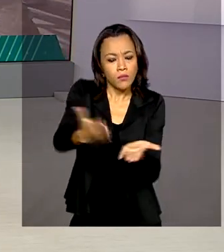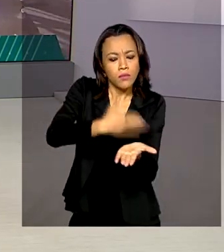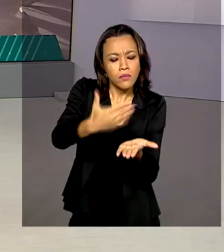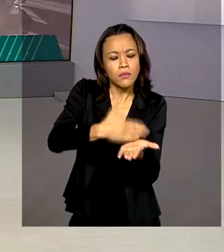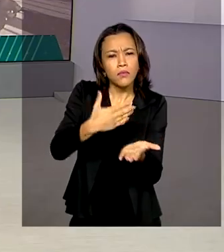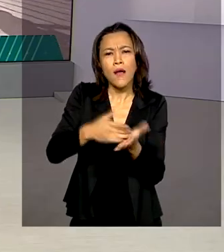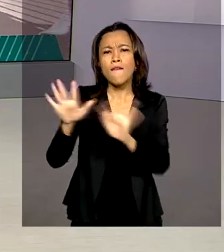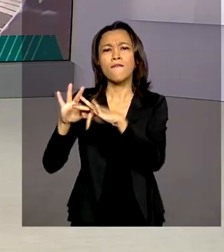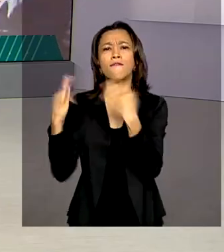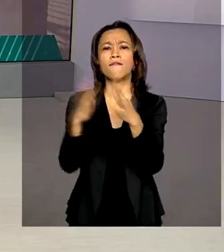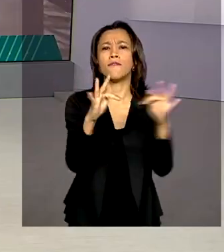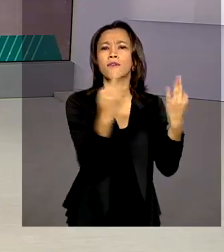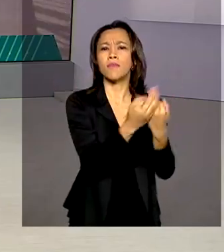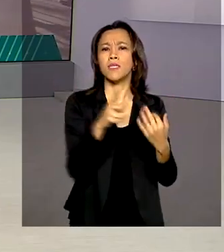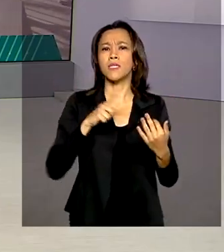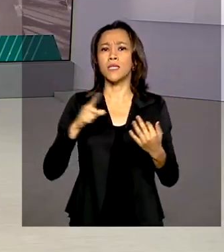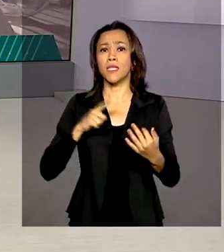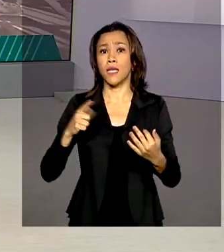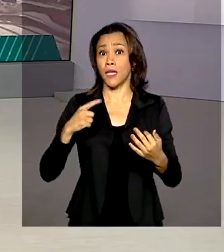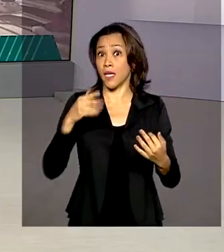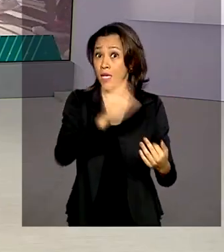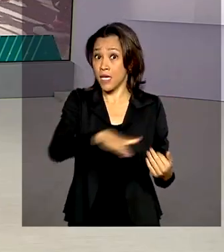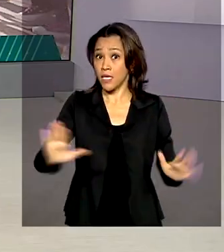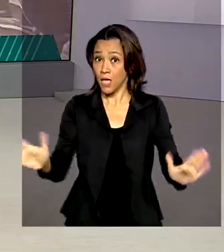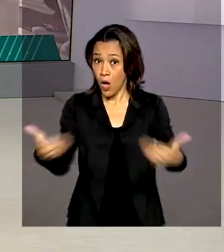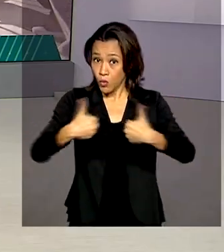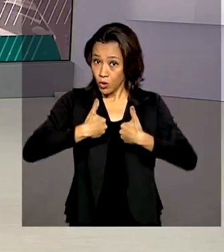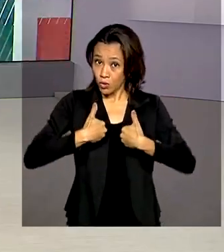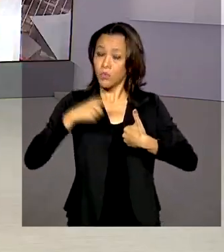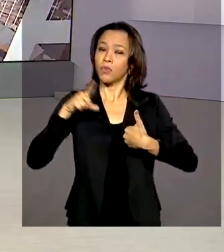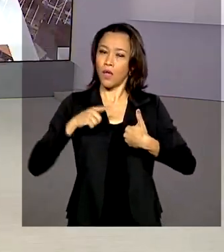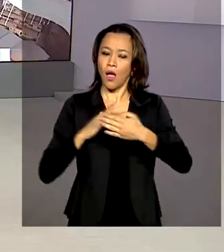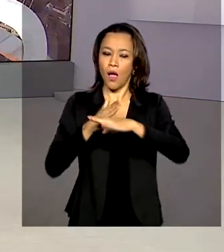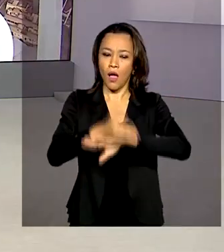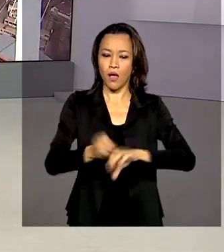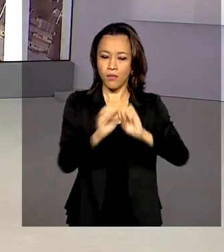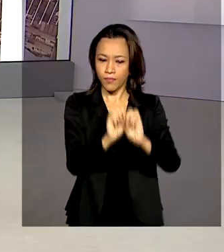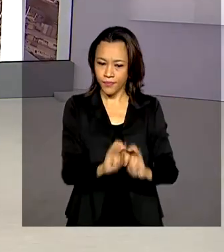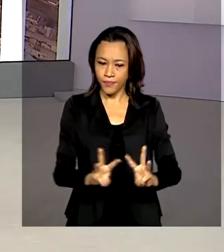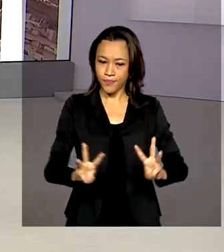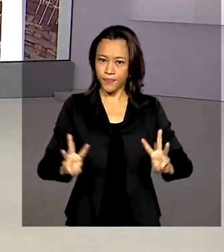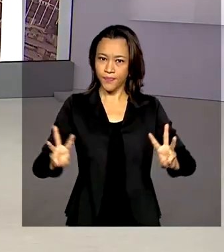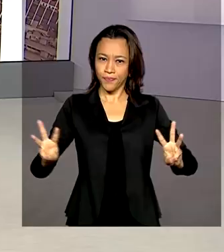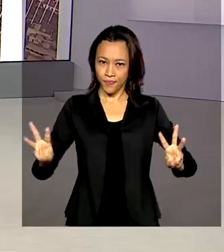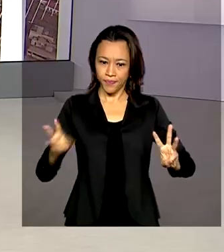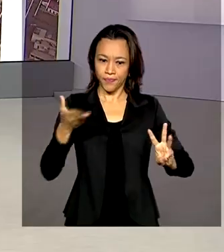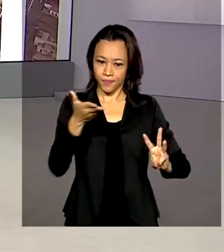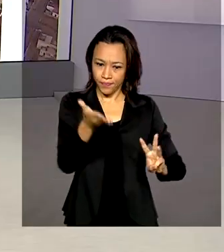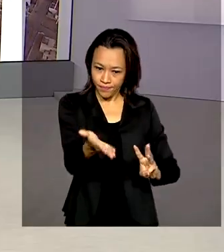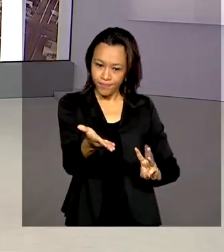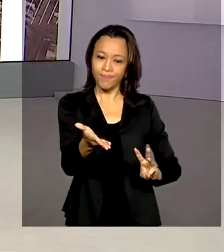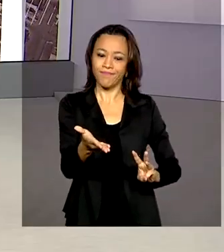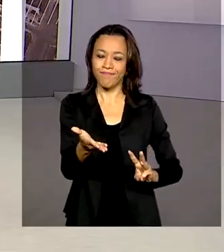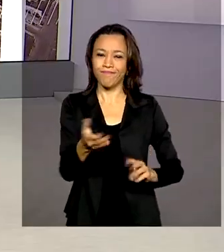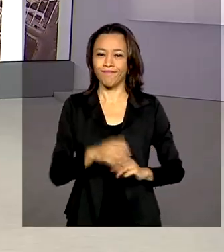tenham crianças com autismo. O material está disponível no site do Ministério da Mulher, da Família e dos Direitos Humanos.